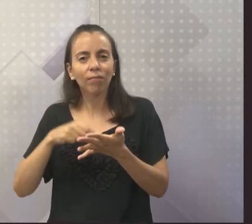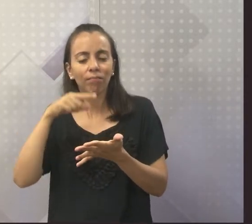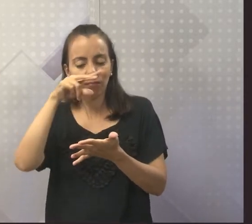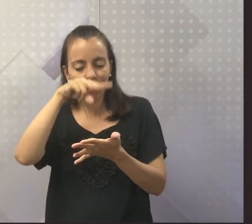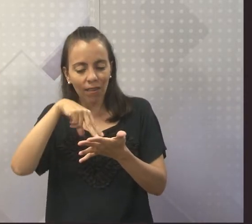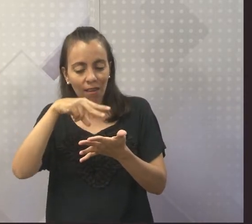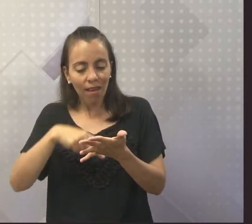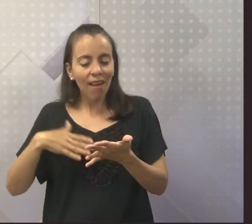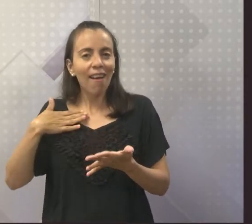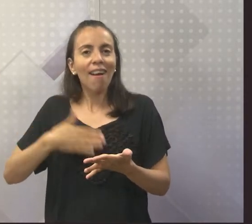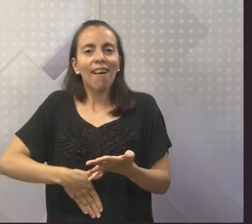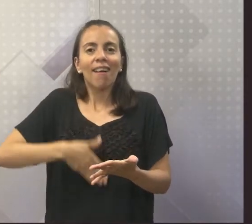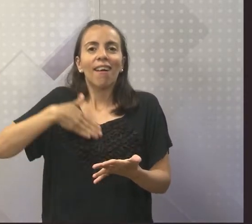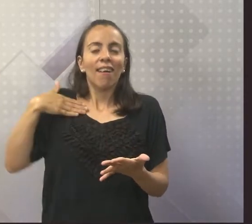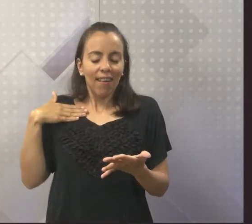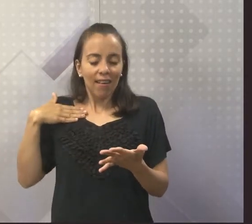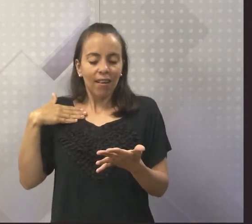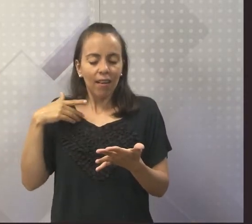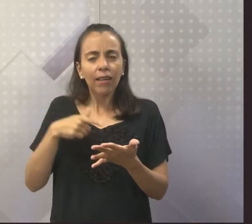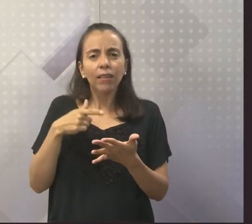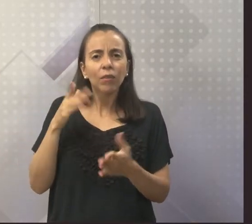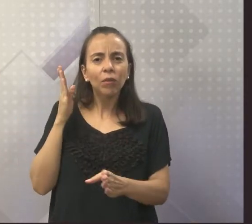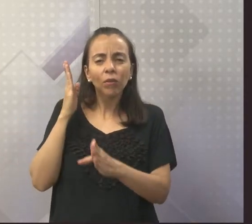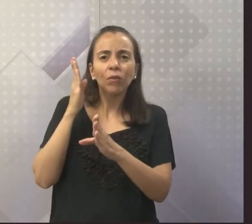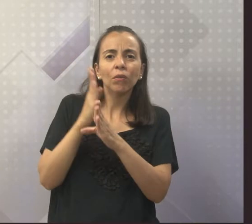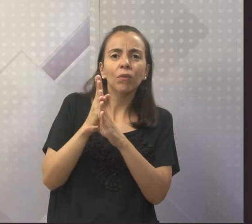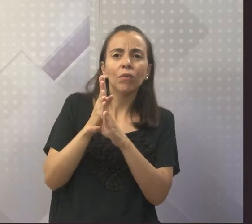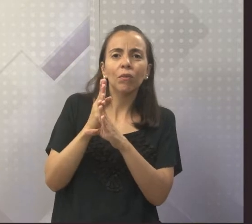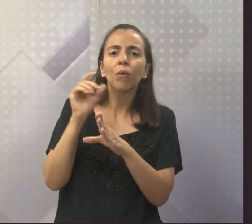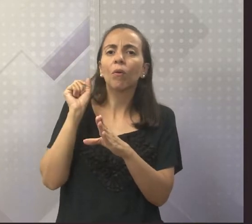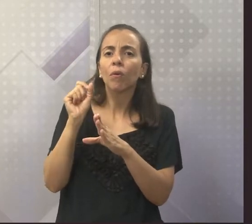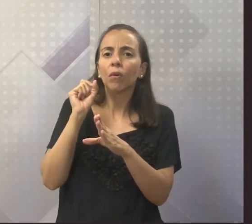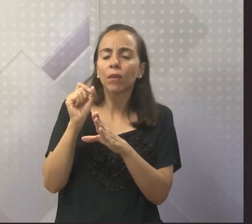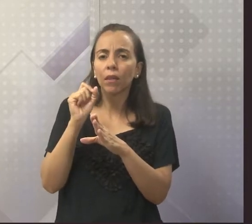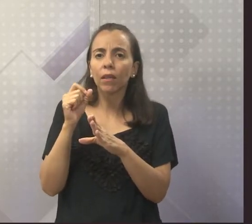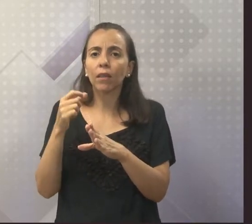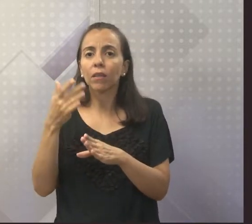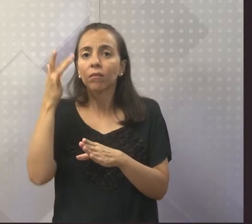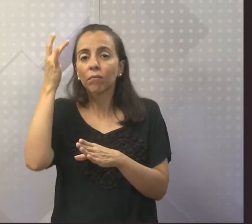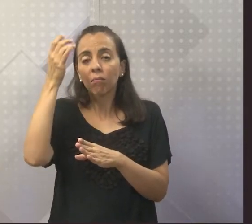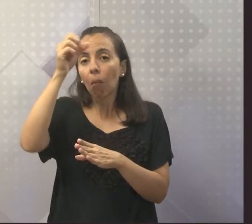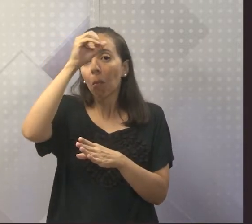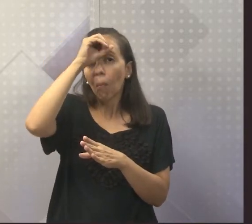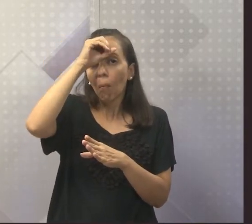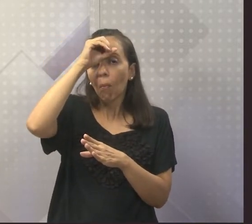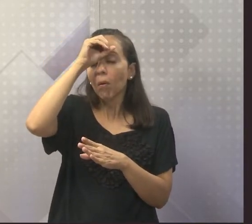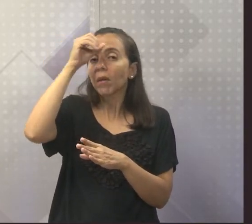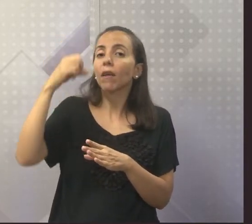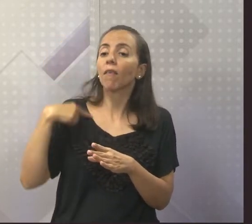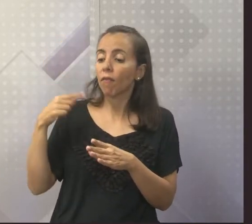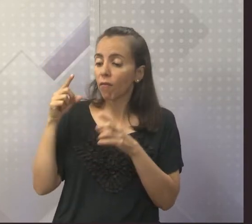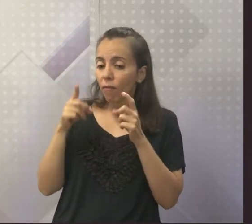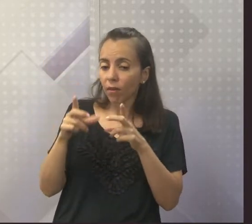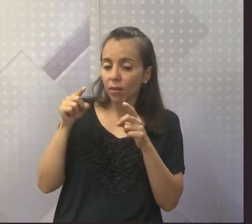começou a ler. E em razão disso, ele descobre que tinha sido vendido de forma ilegal. Veja como